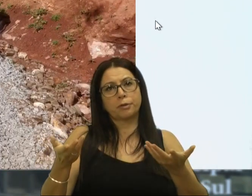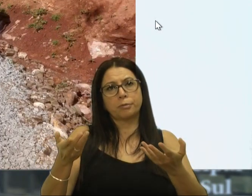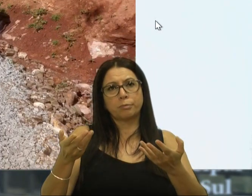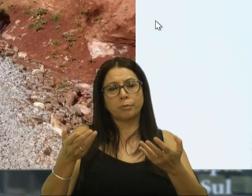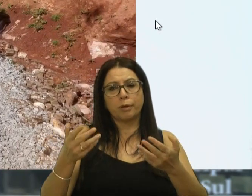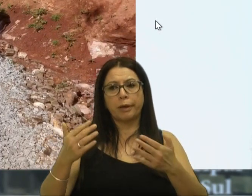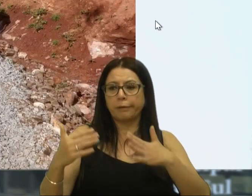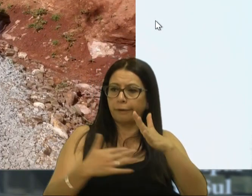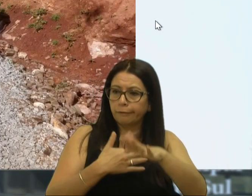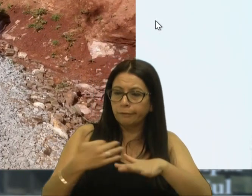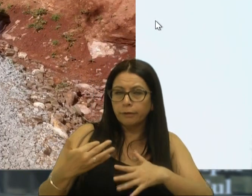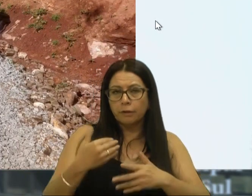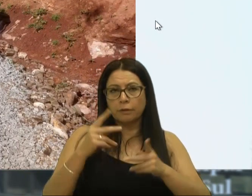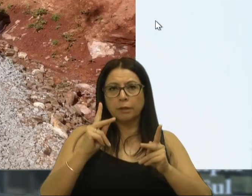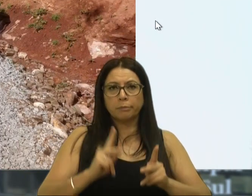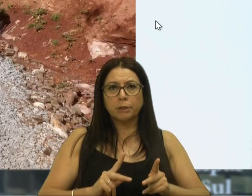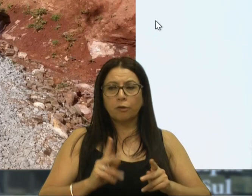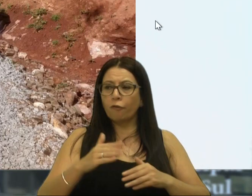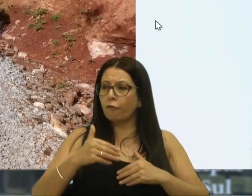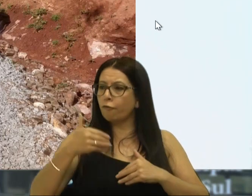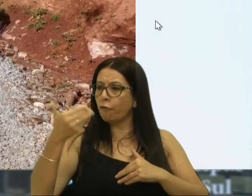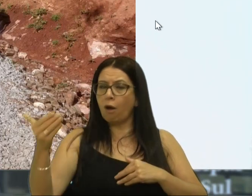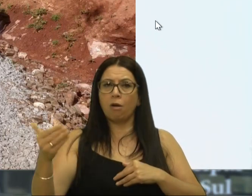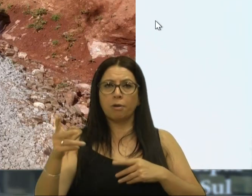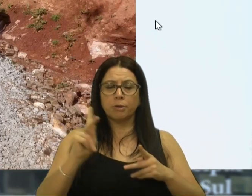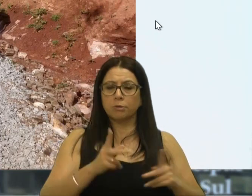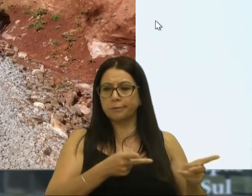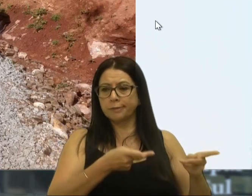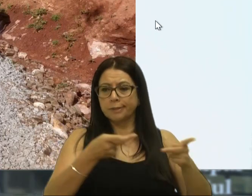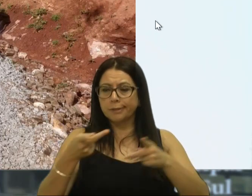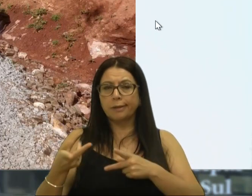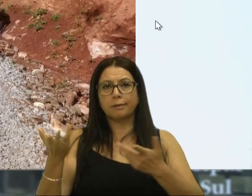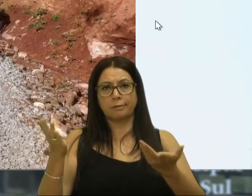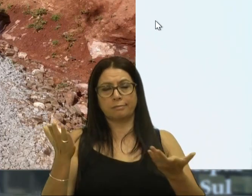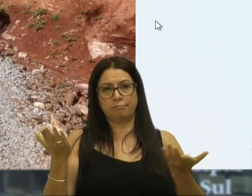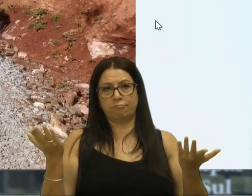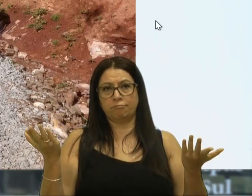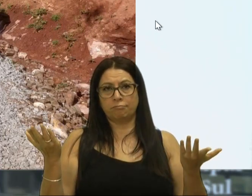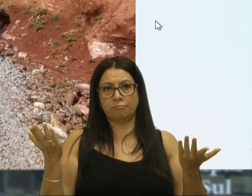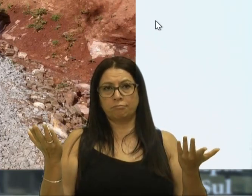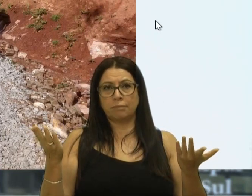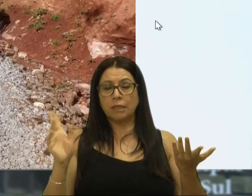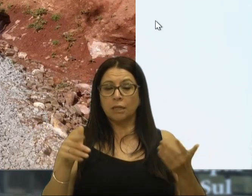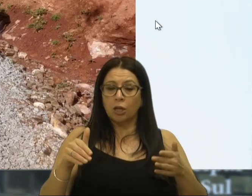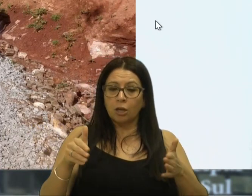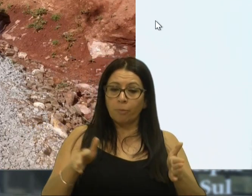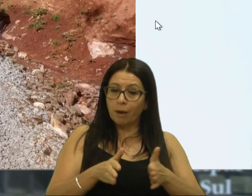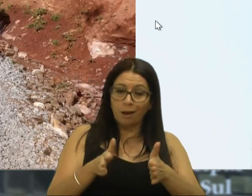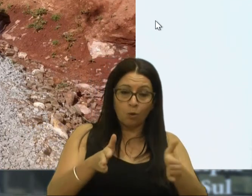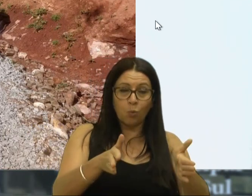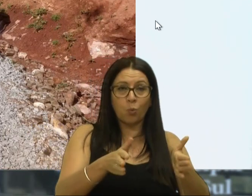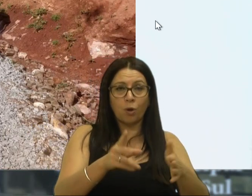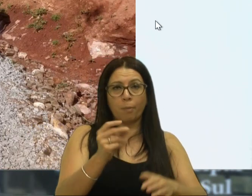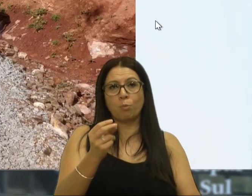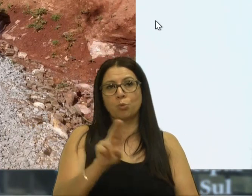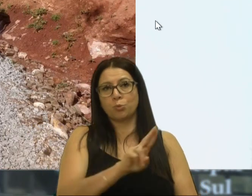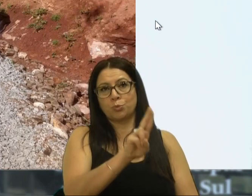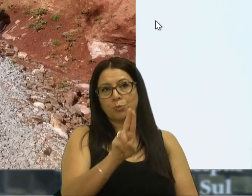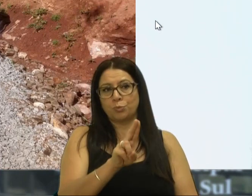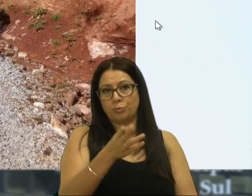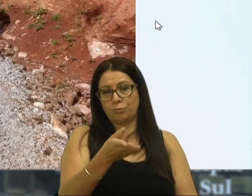transita, seja pessoas que vendem fora, nossos visitantes, que é uma estrada muito utilizada